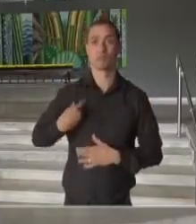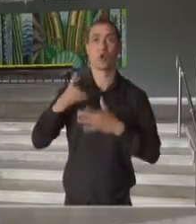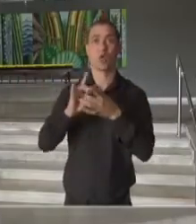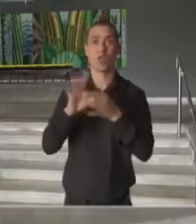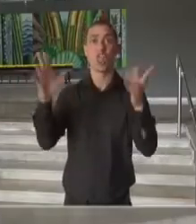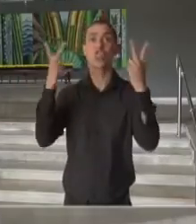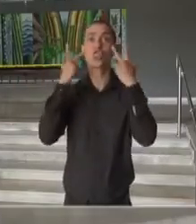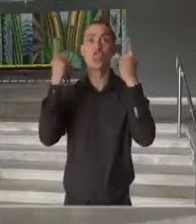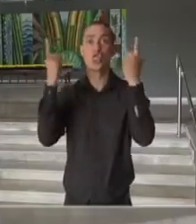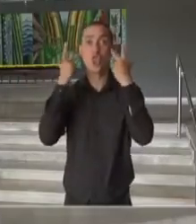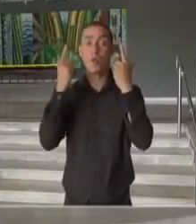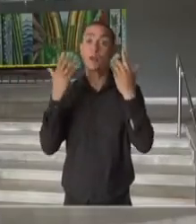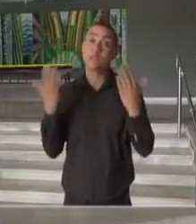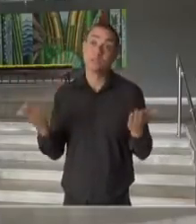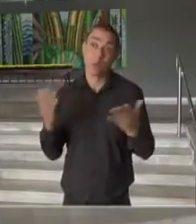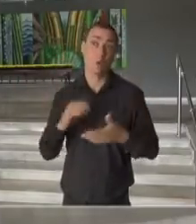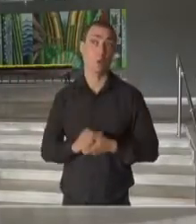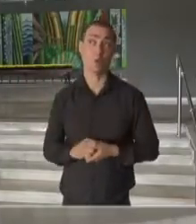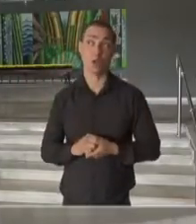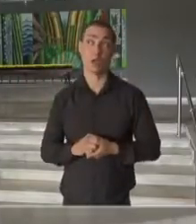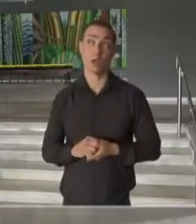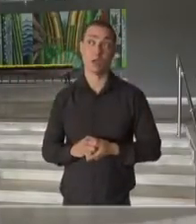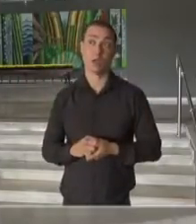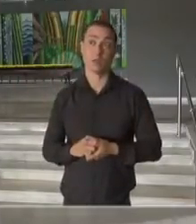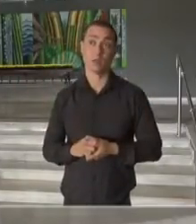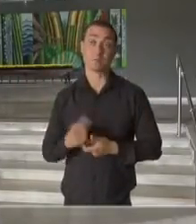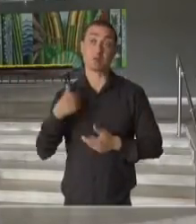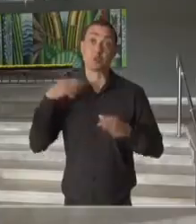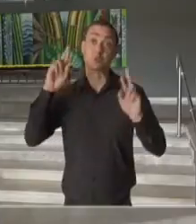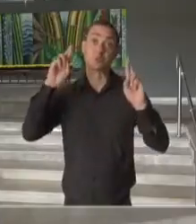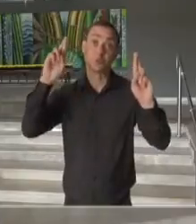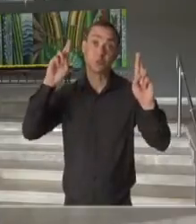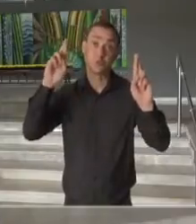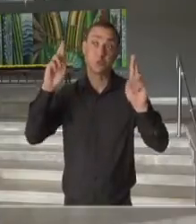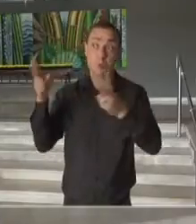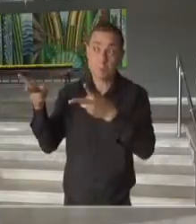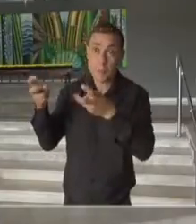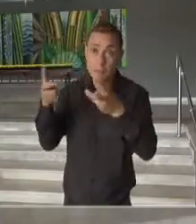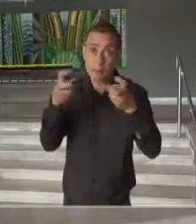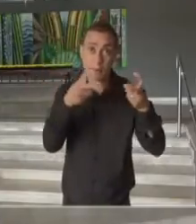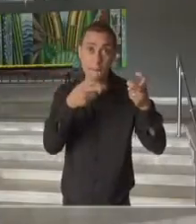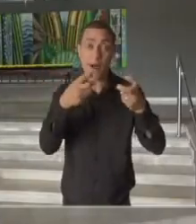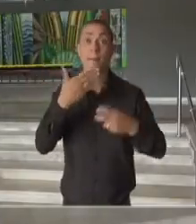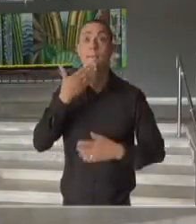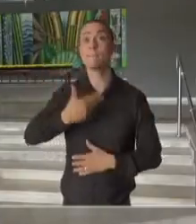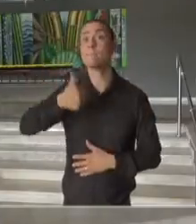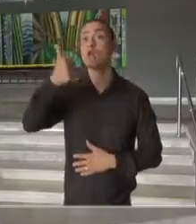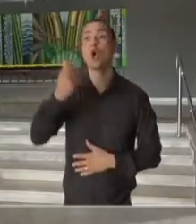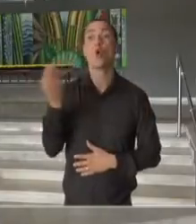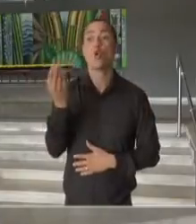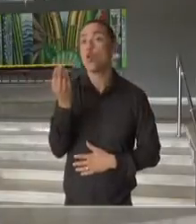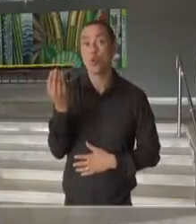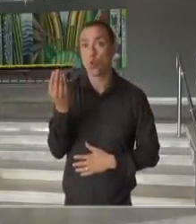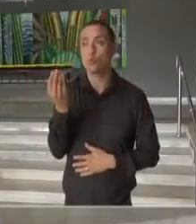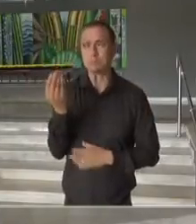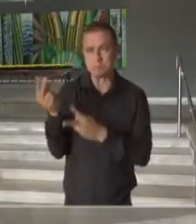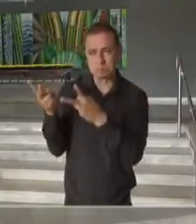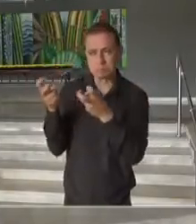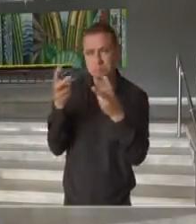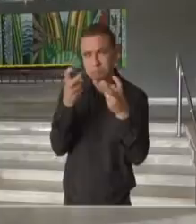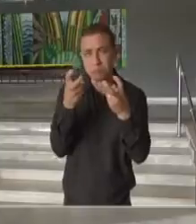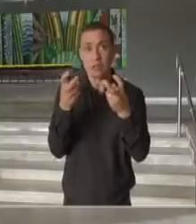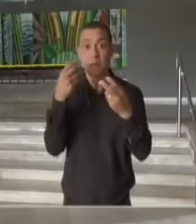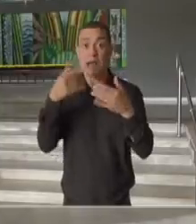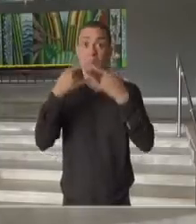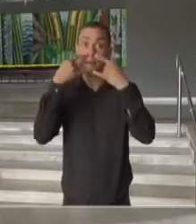normalidade. Então, nós esperamos observar melhor essas questões antes da liberação